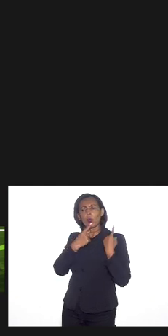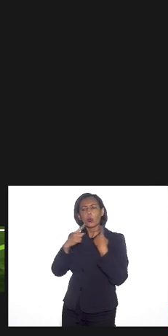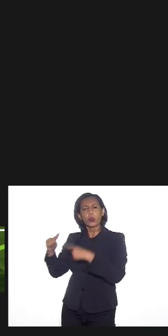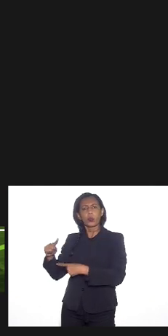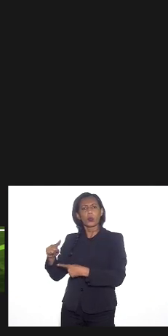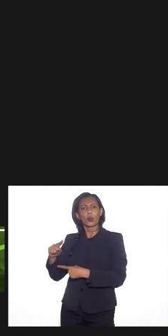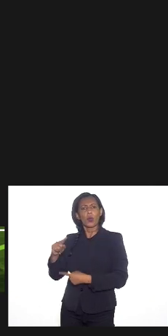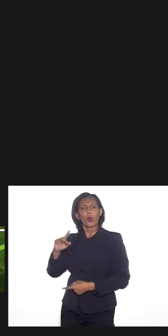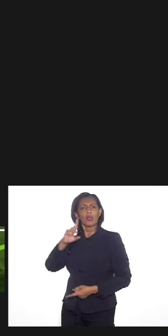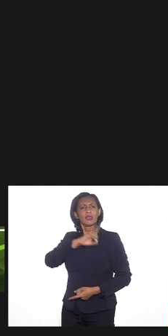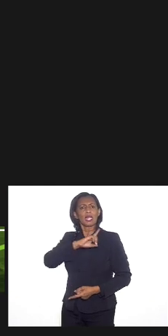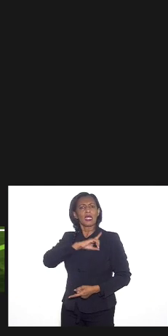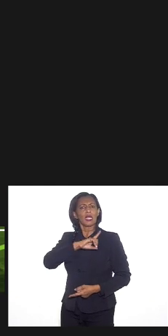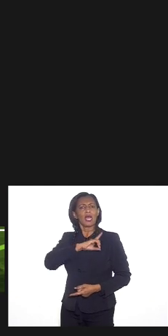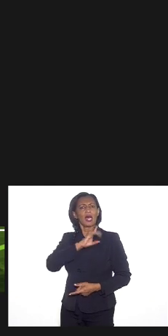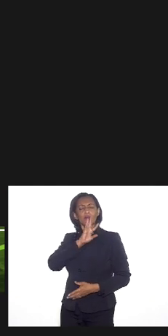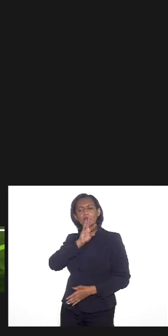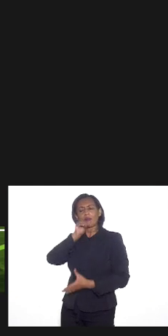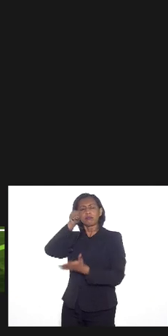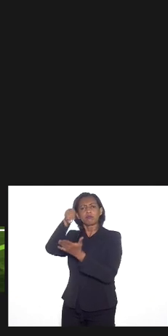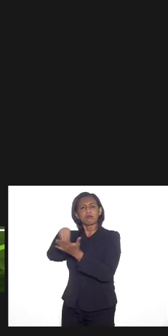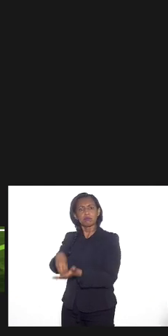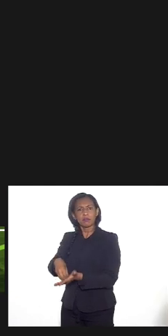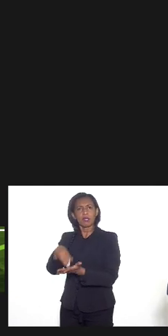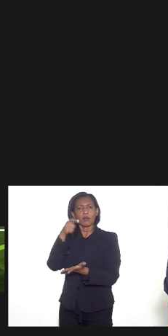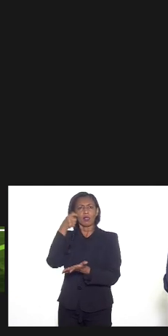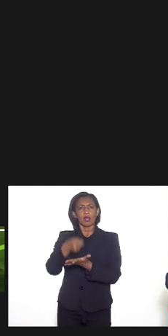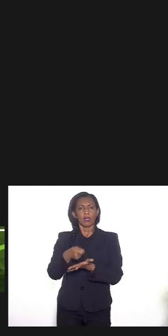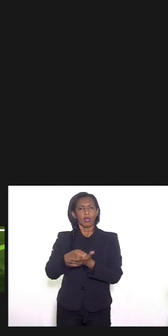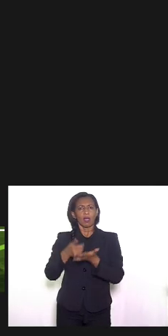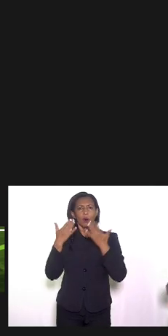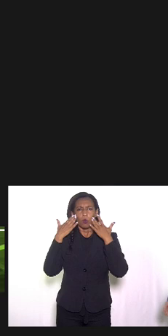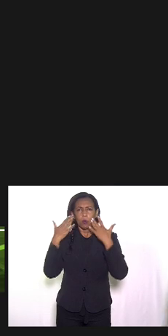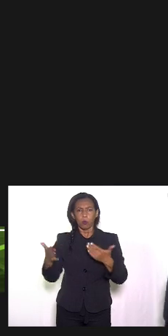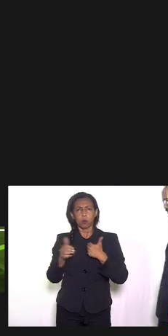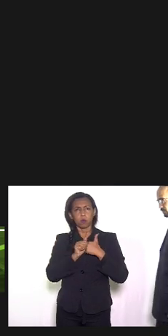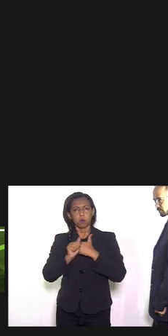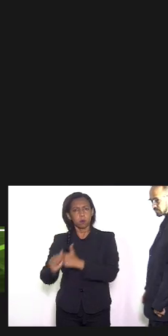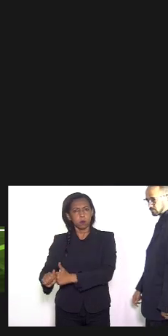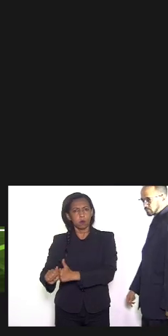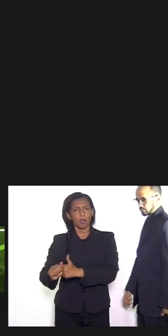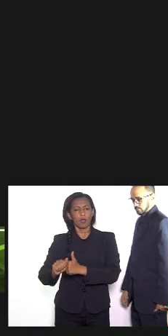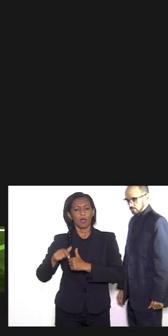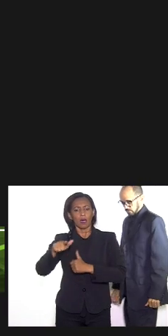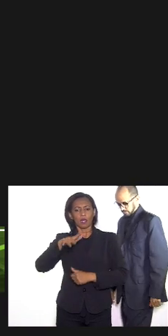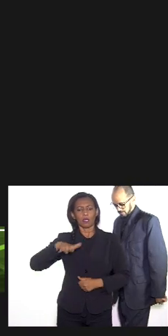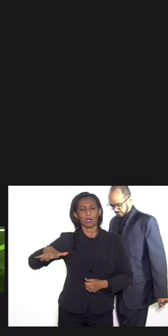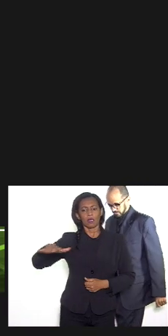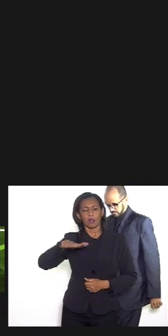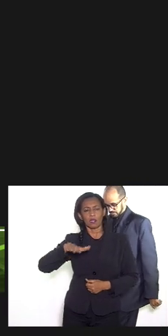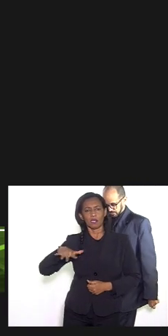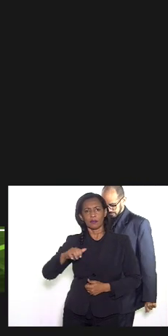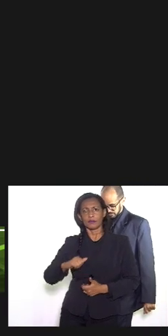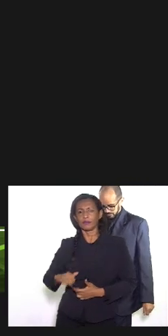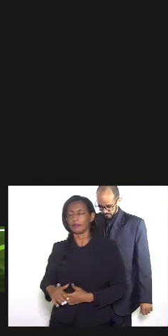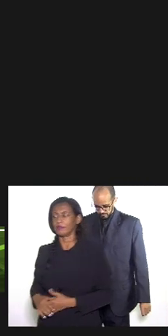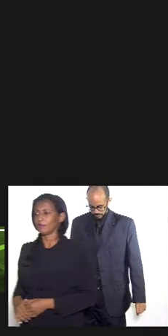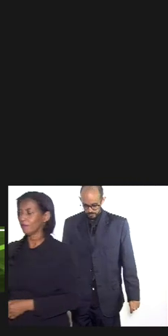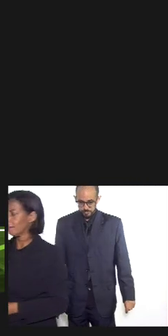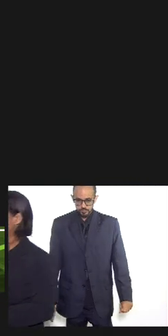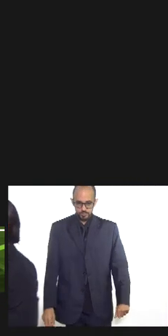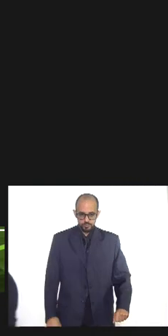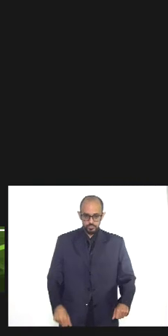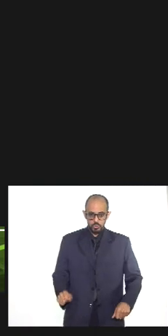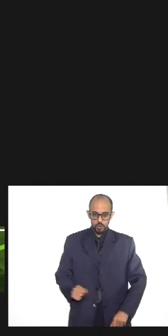de polícia que não estavam implementando uma devida repressão a espaços onde eram praticadas religiões como